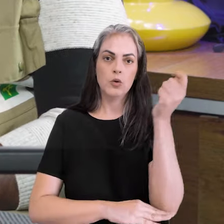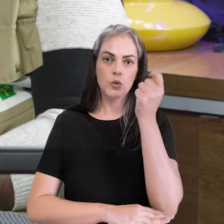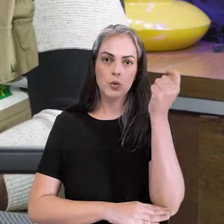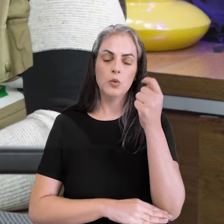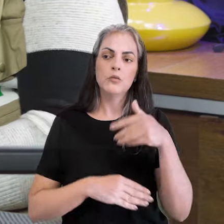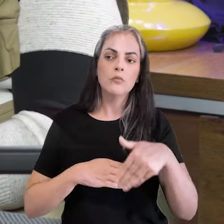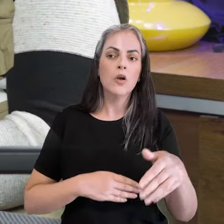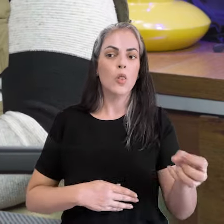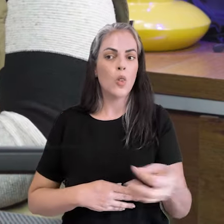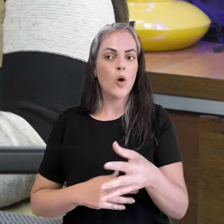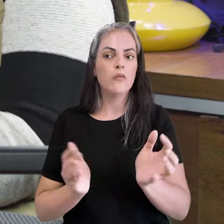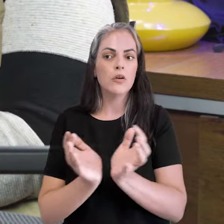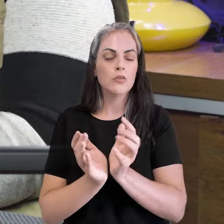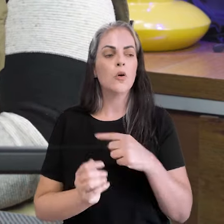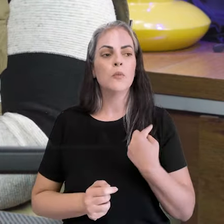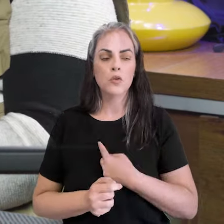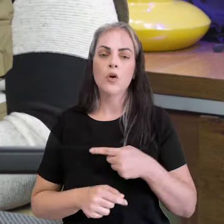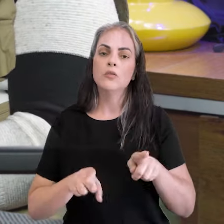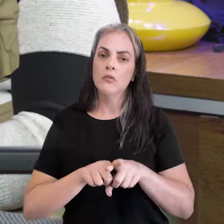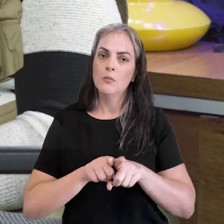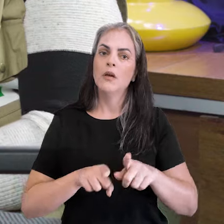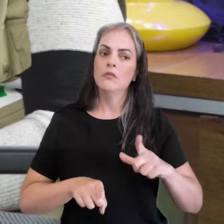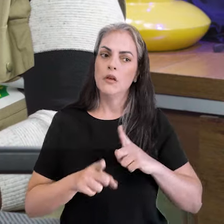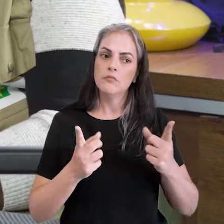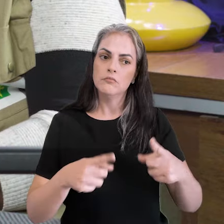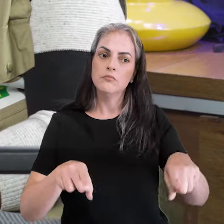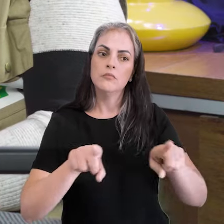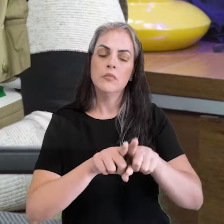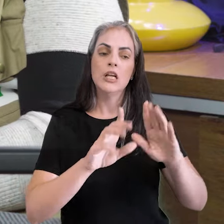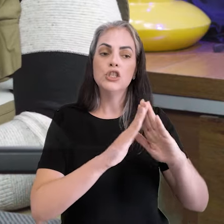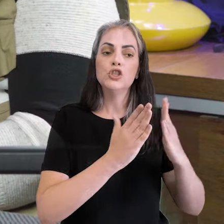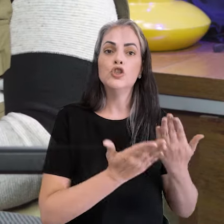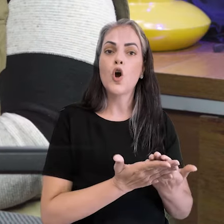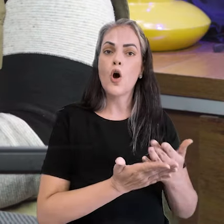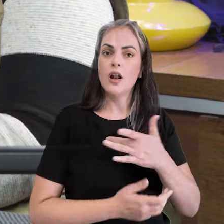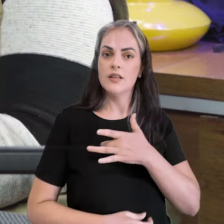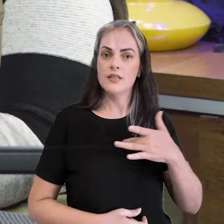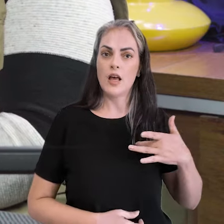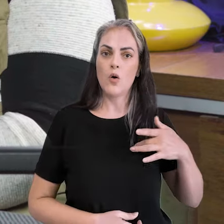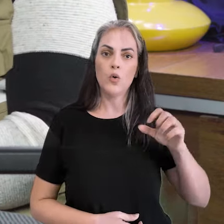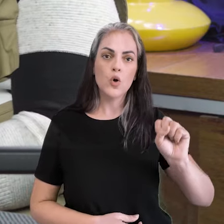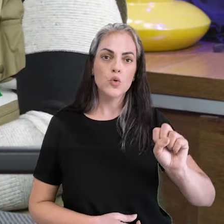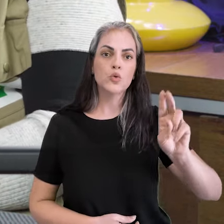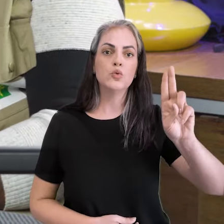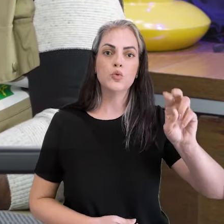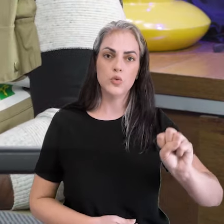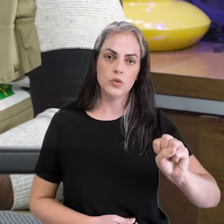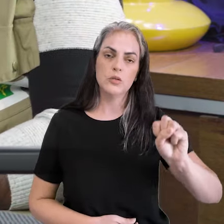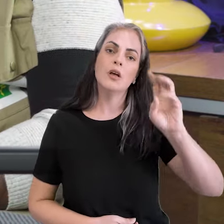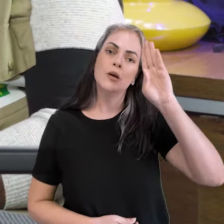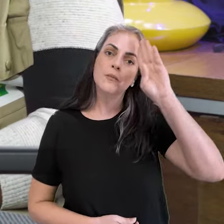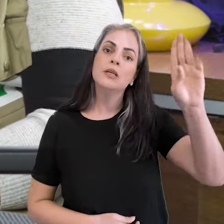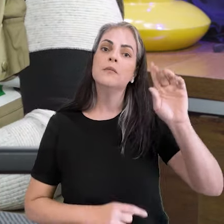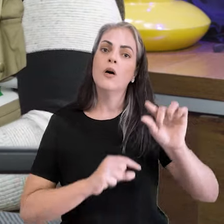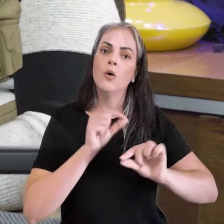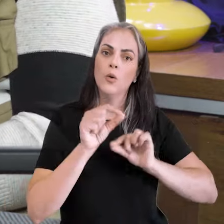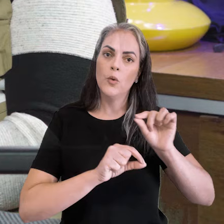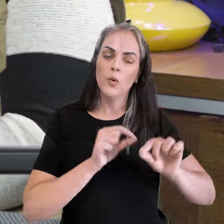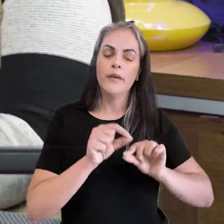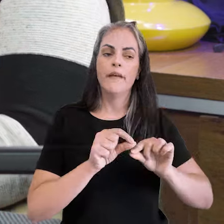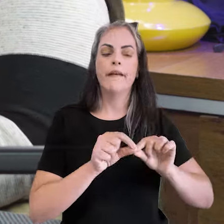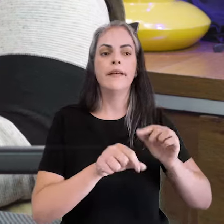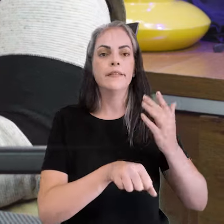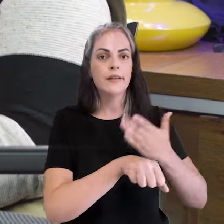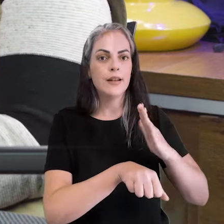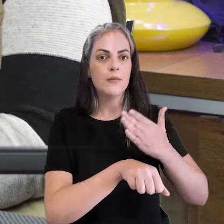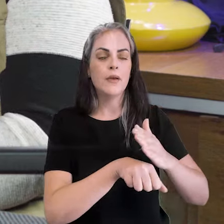nova turma, a gente também está firmando parcerias com as escolas de saúde do SUS. Então, principalmente para a formação dos